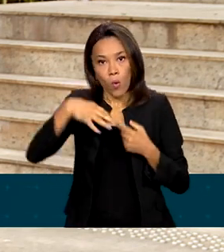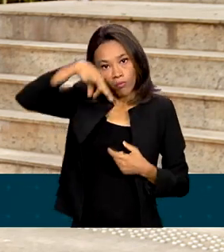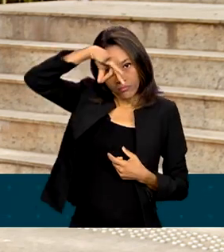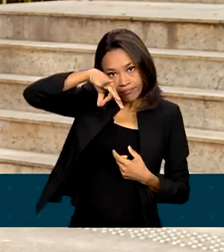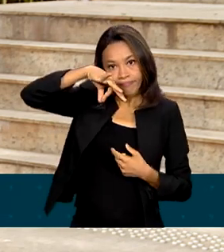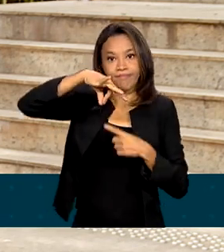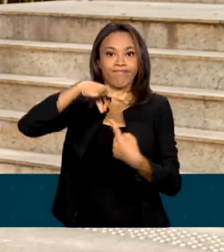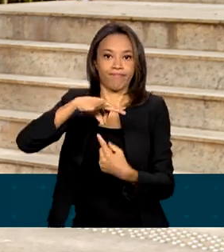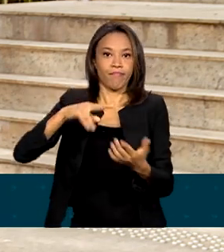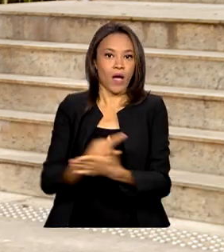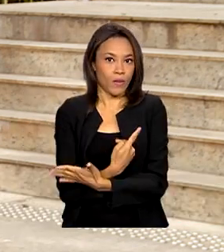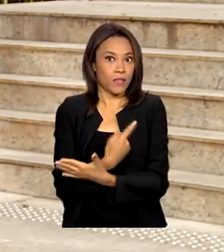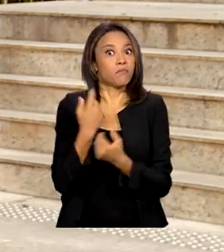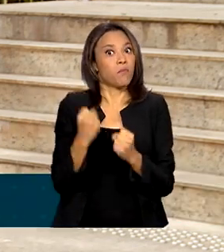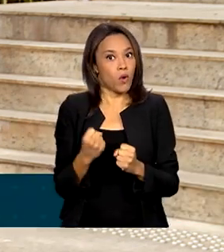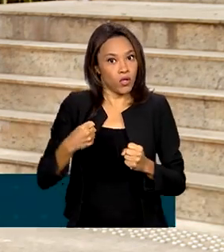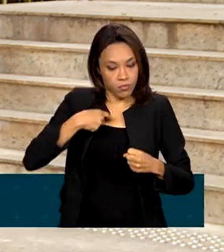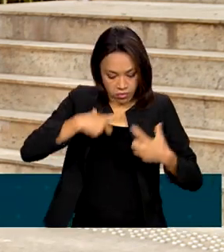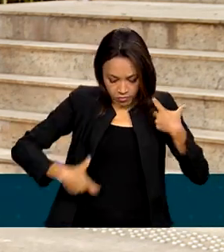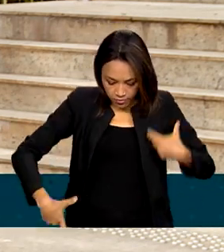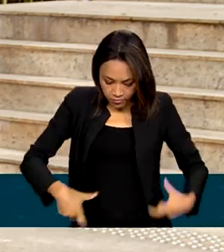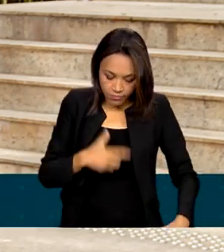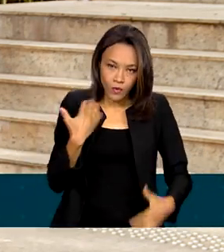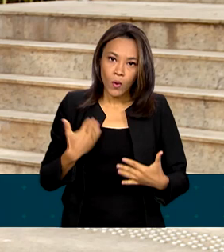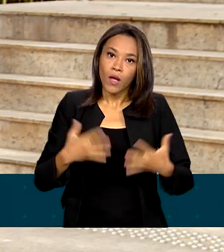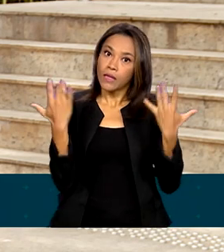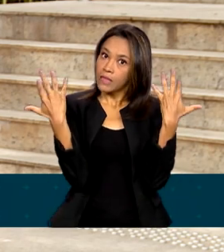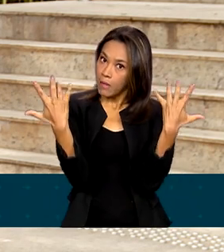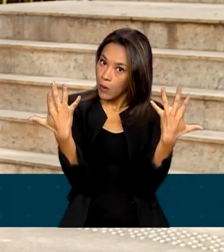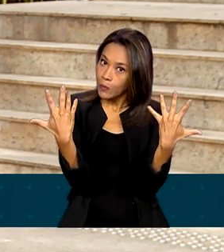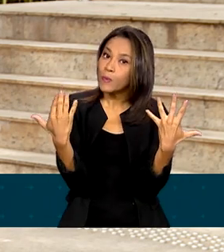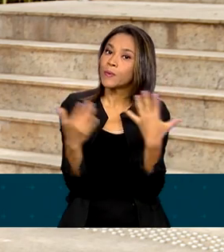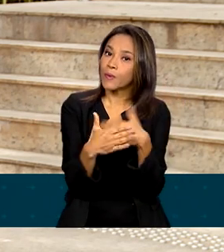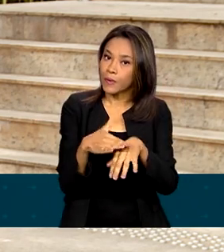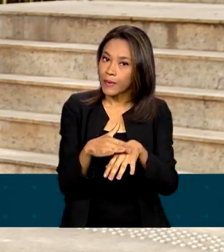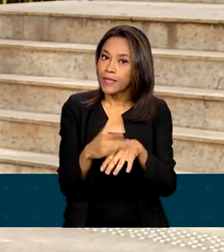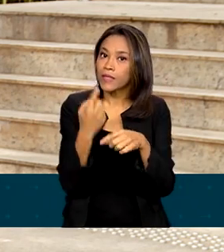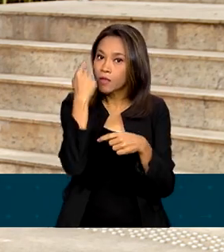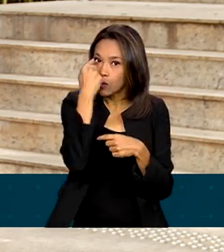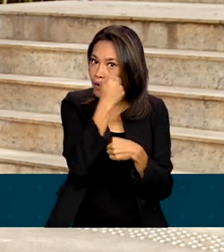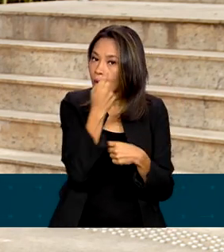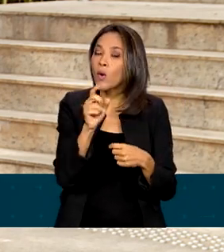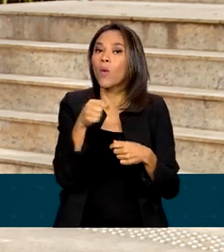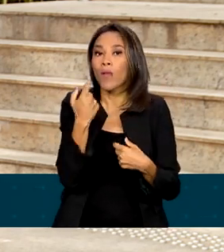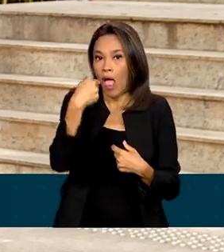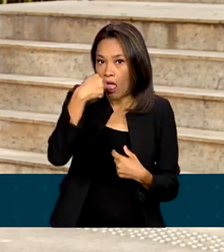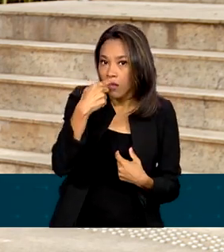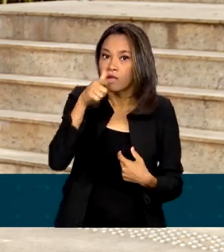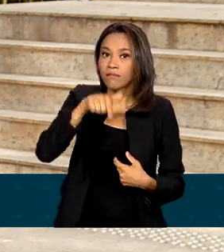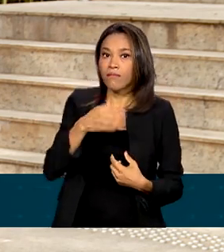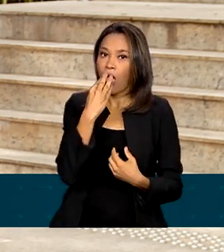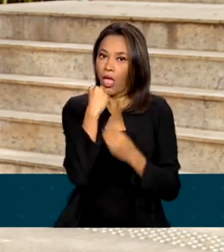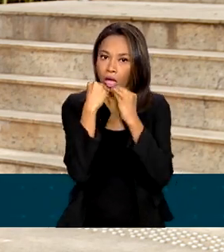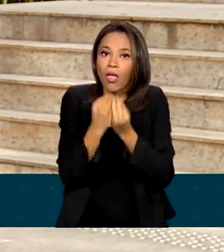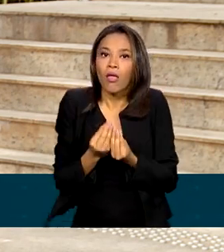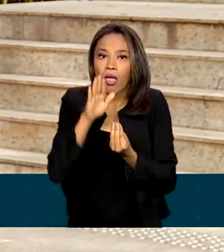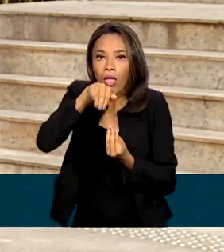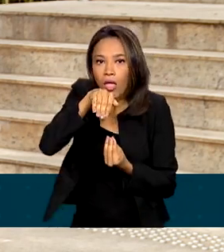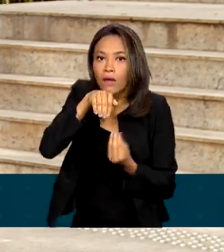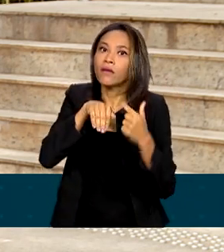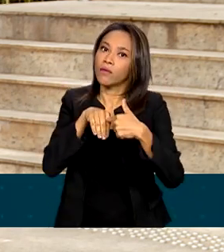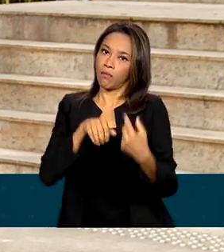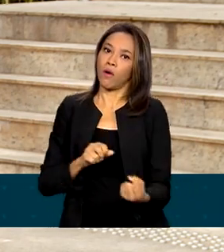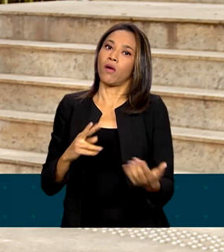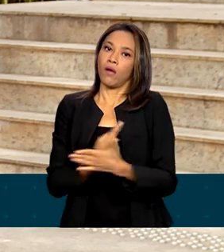podem surgir em outras partes do corpo, como na palma das mãos, nos olhos ou na língua. A recomendação é buscar o